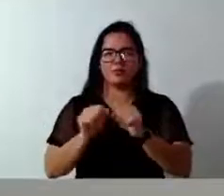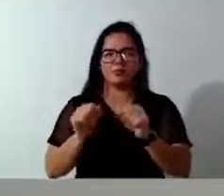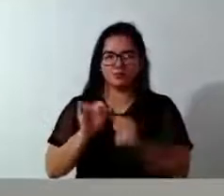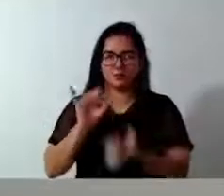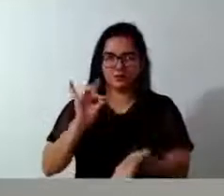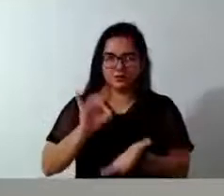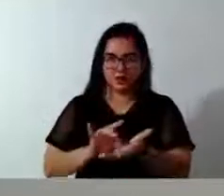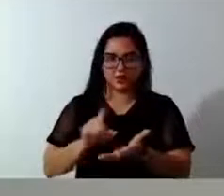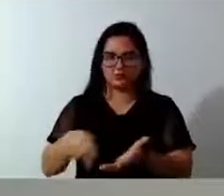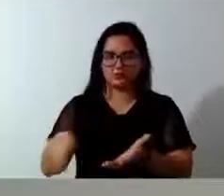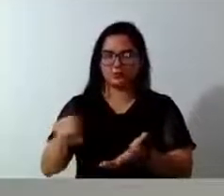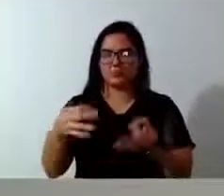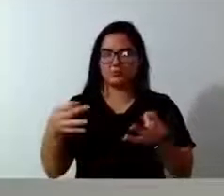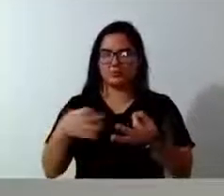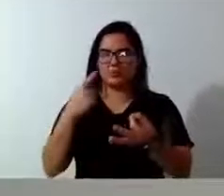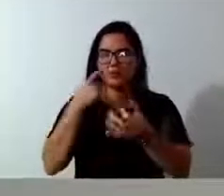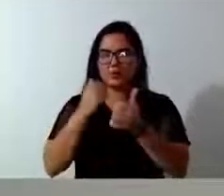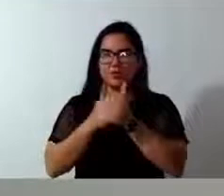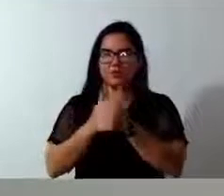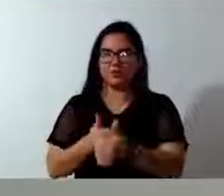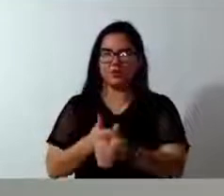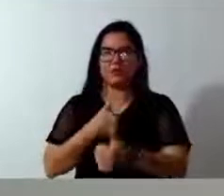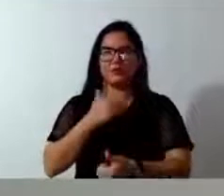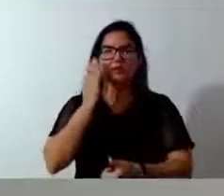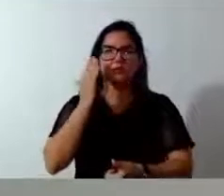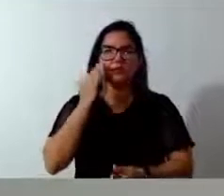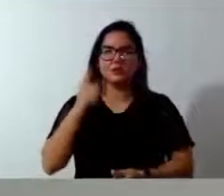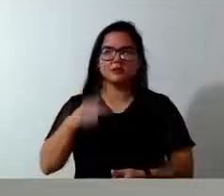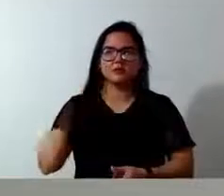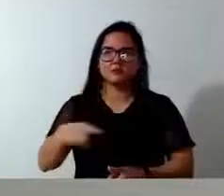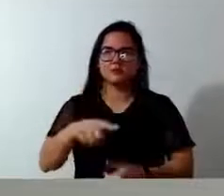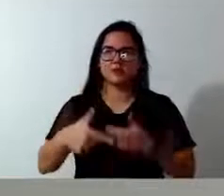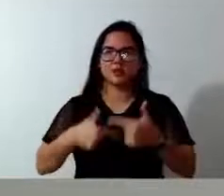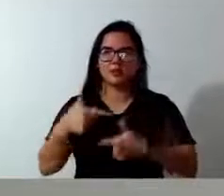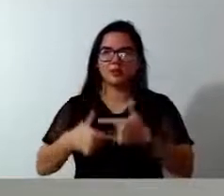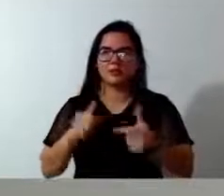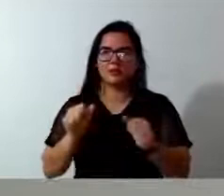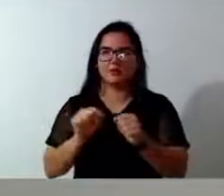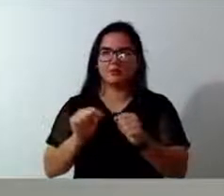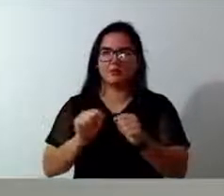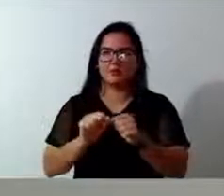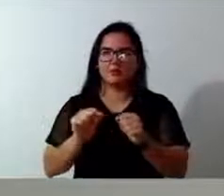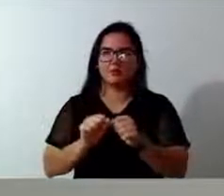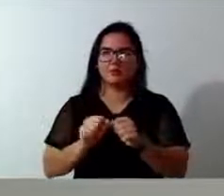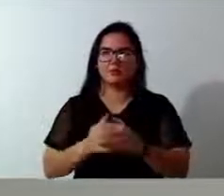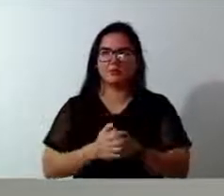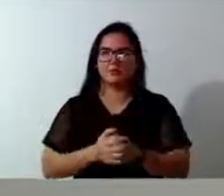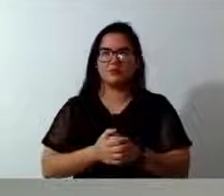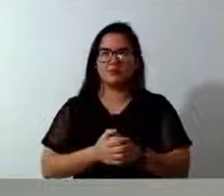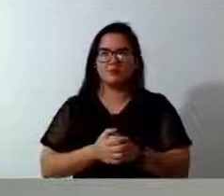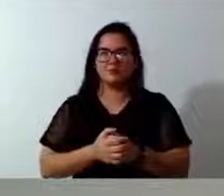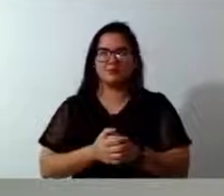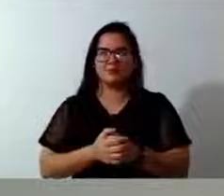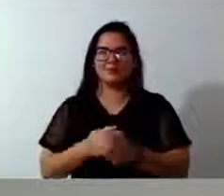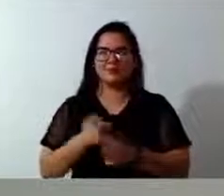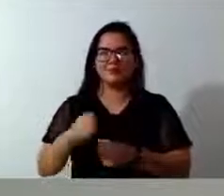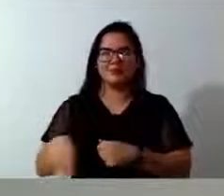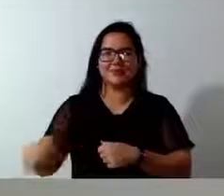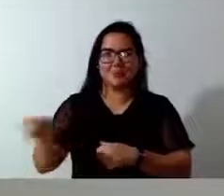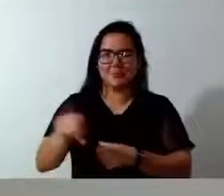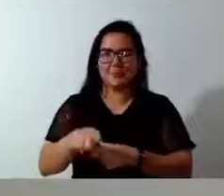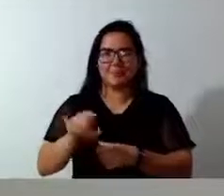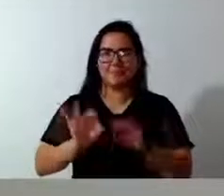guerreiros, eu acompanho, eu sei o trabalho que vocês passam. Em nome dos senhores, também parabenizar a equipe Real